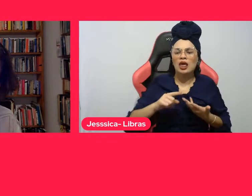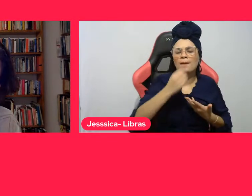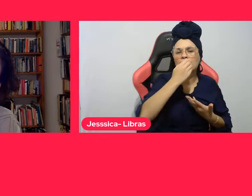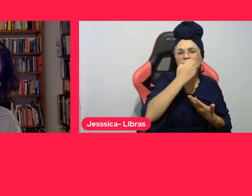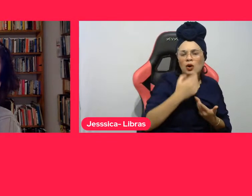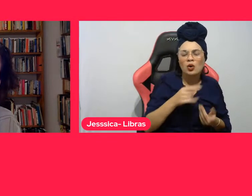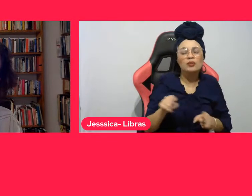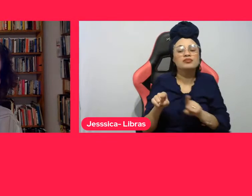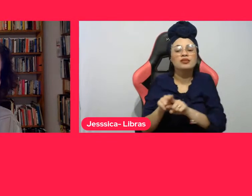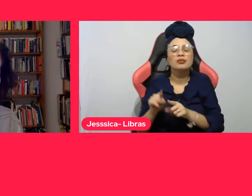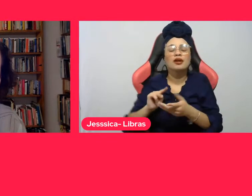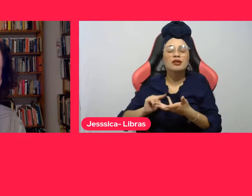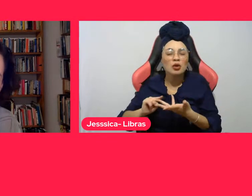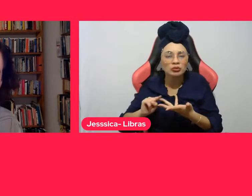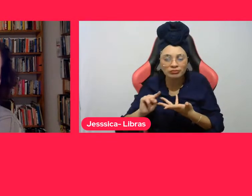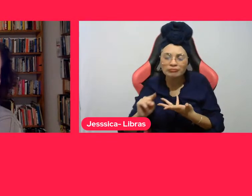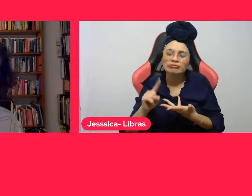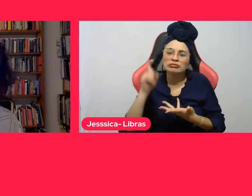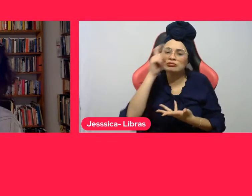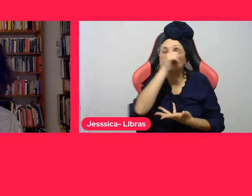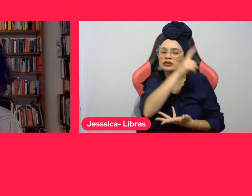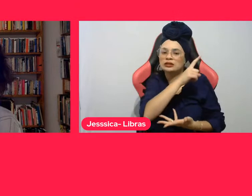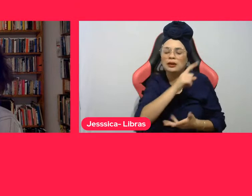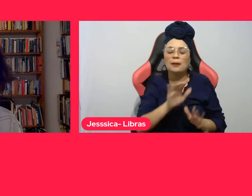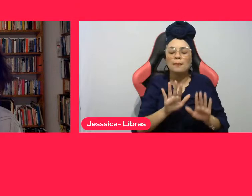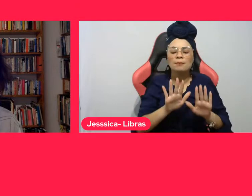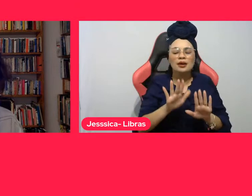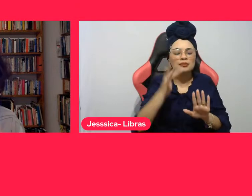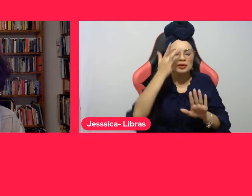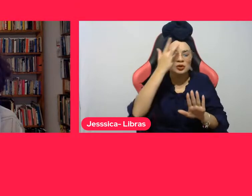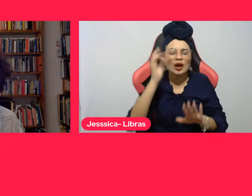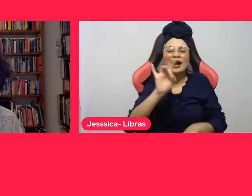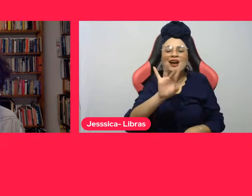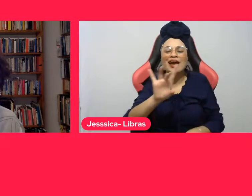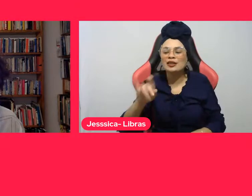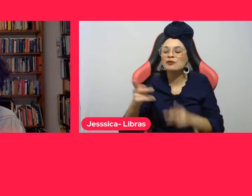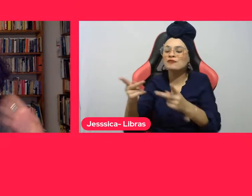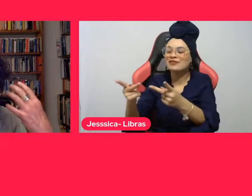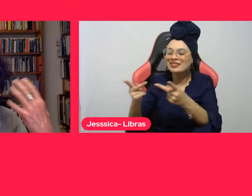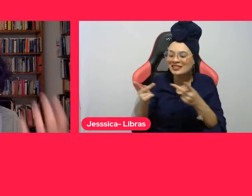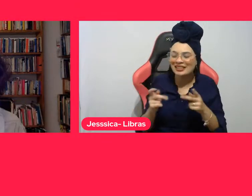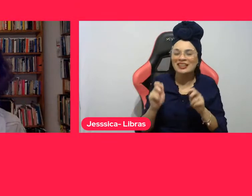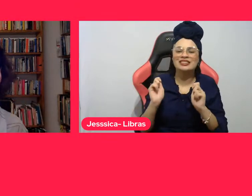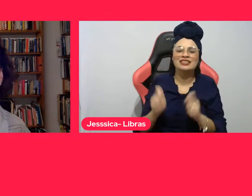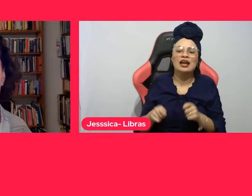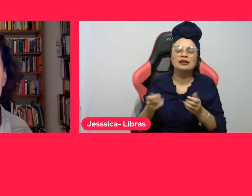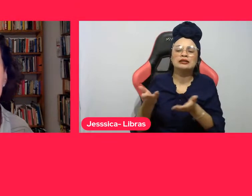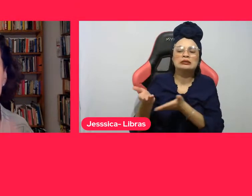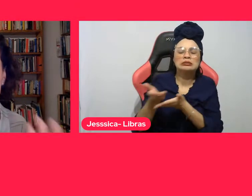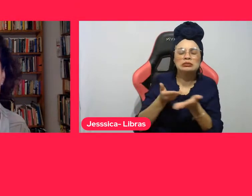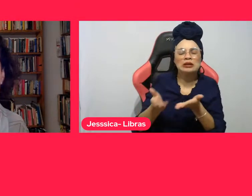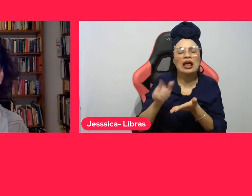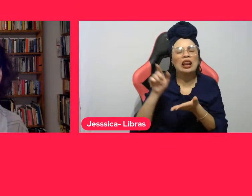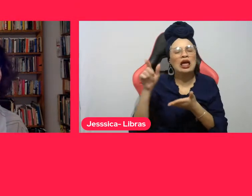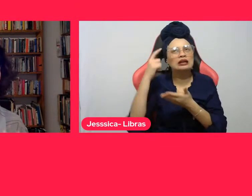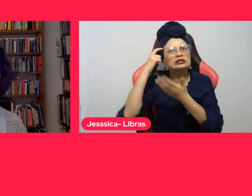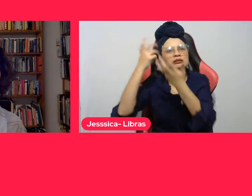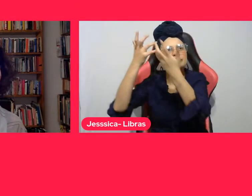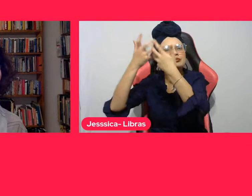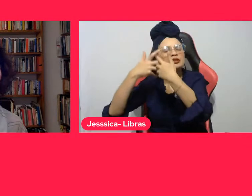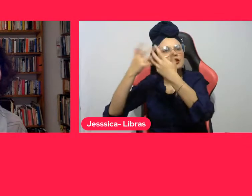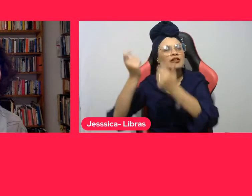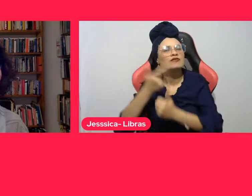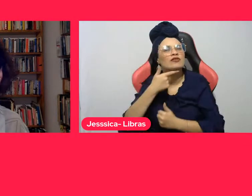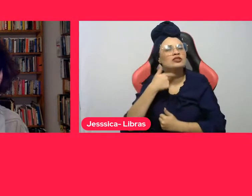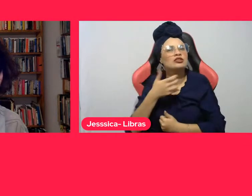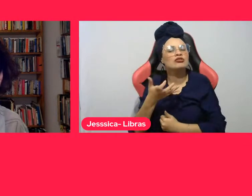cada visitante possa fazer as suas próprias interpretações e, assim, possa projetar o que deseja para a sua